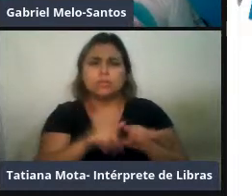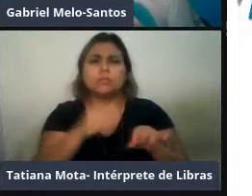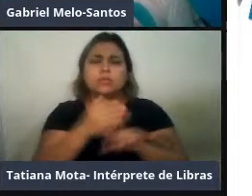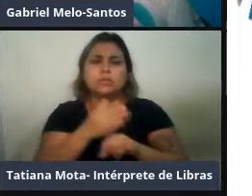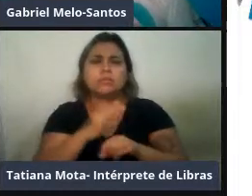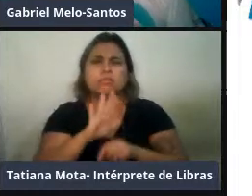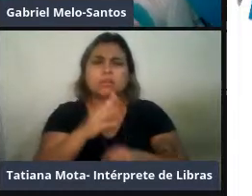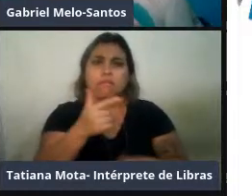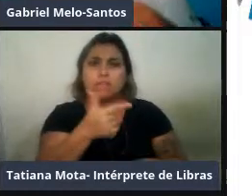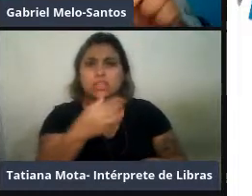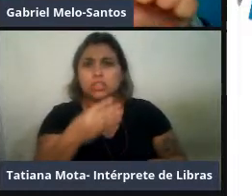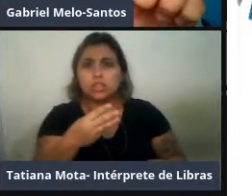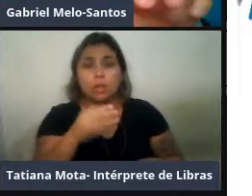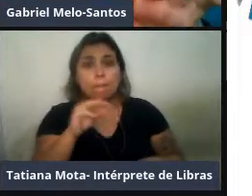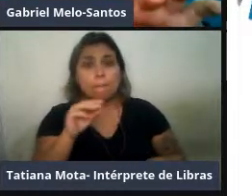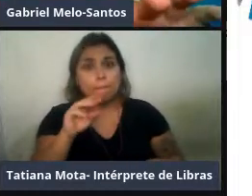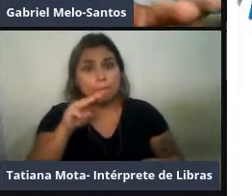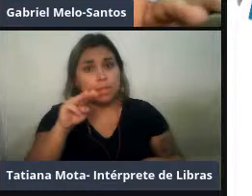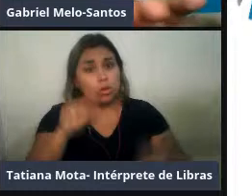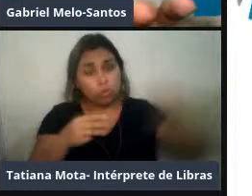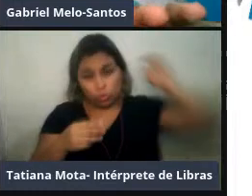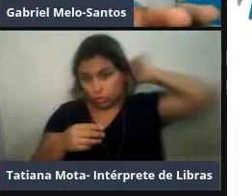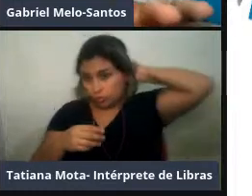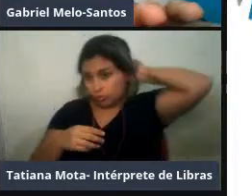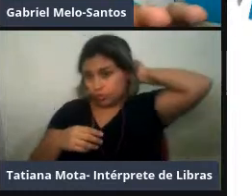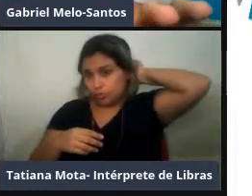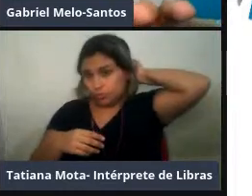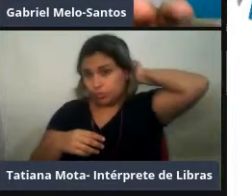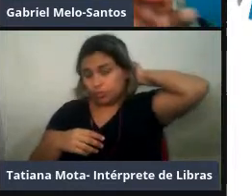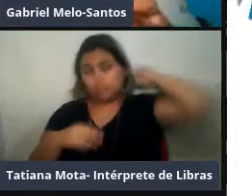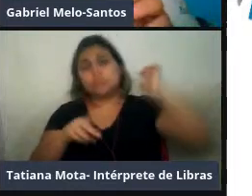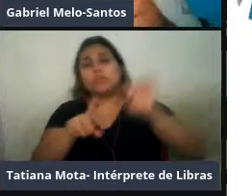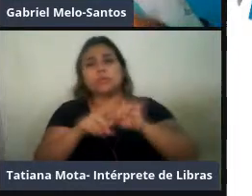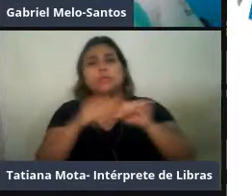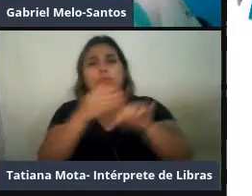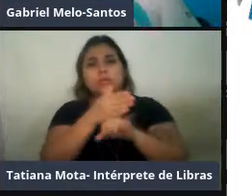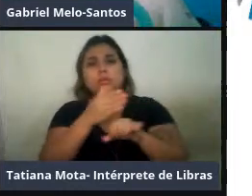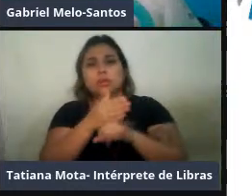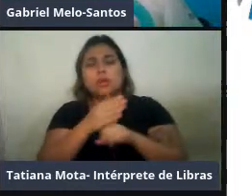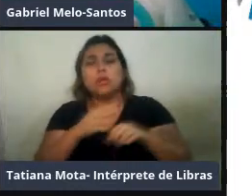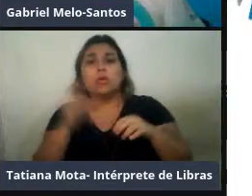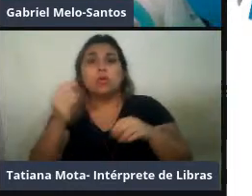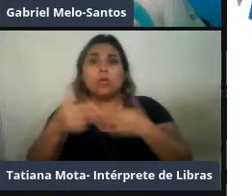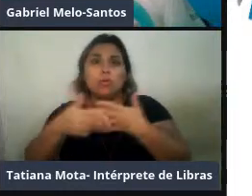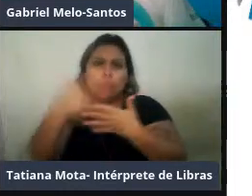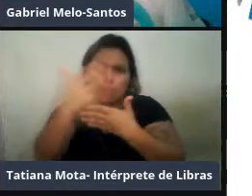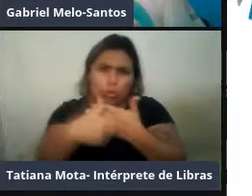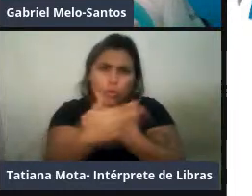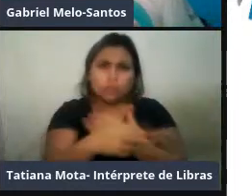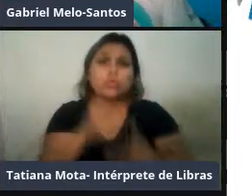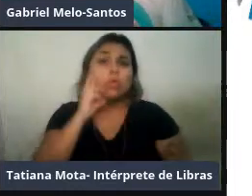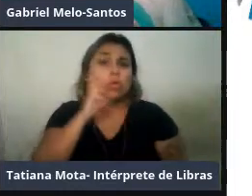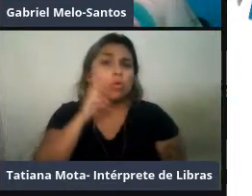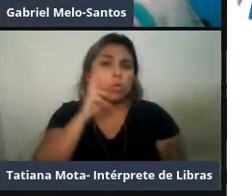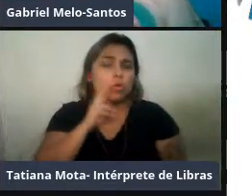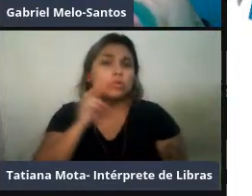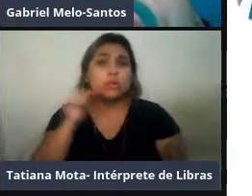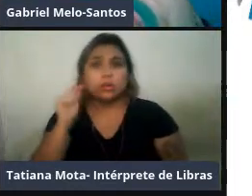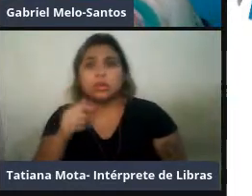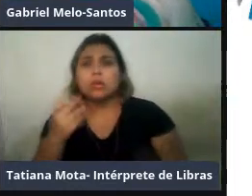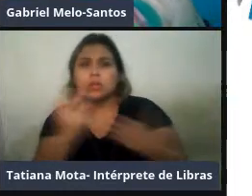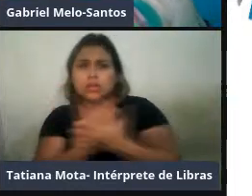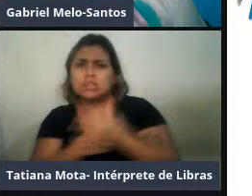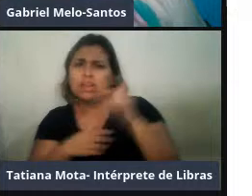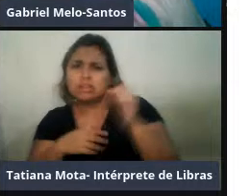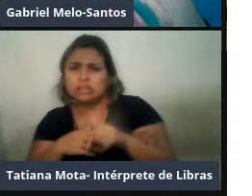milhões de anos atrás, esse bicho em água doce, e as linhagens do Boto Rosa, né, os seus ancestrais estão aqui na Amazônia desde 15 milhões de anos